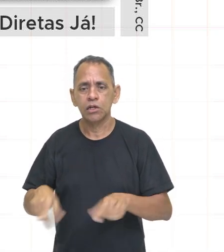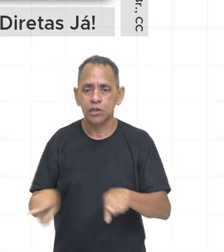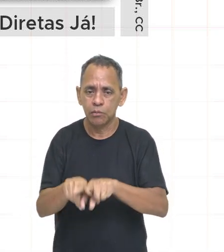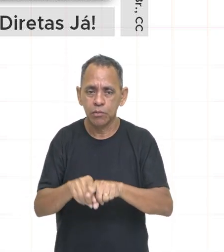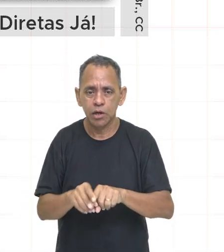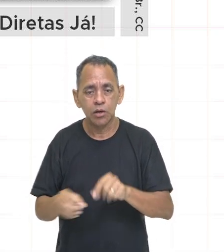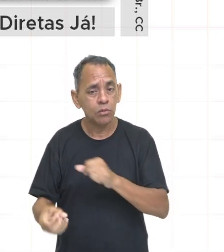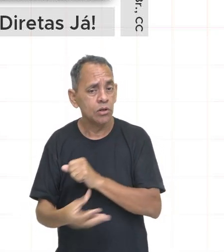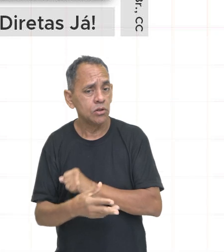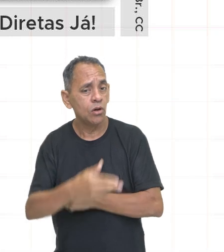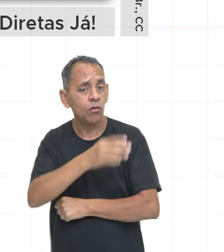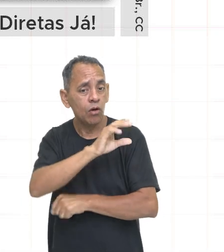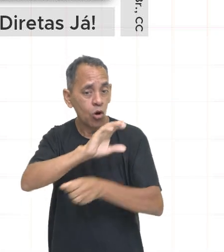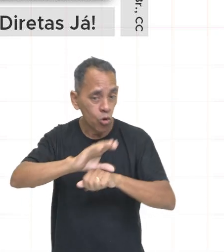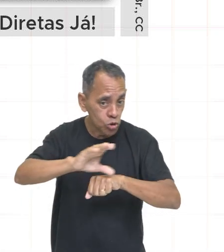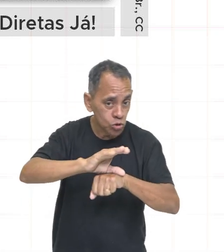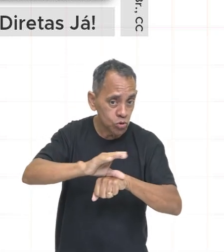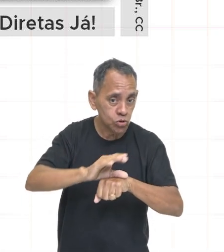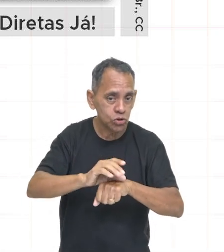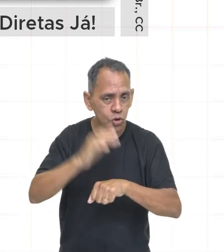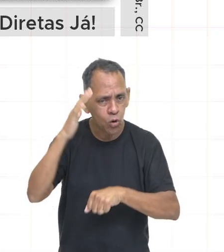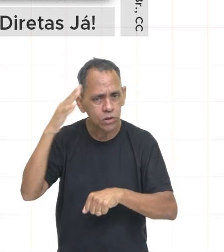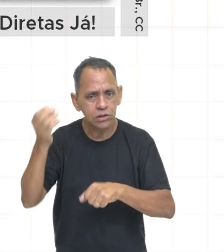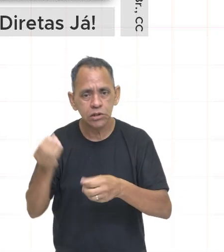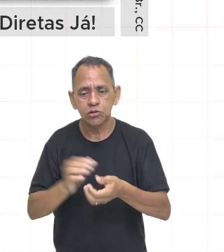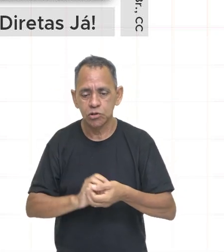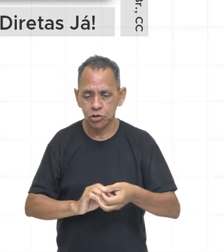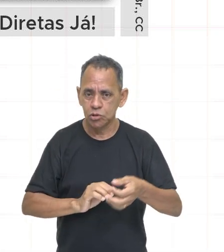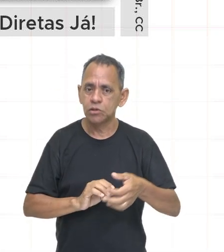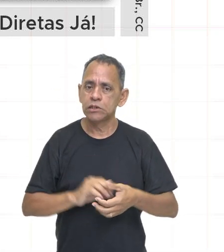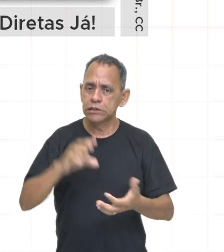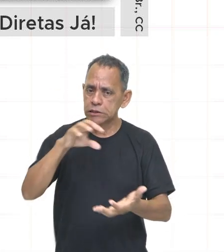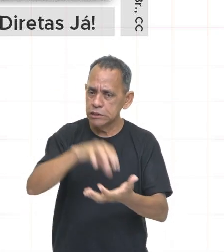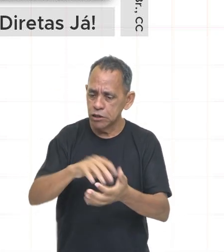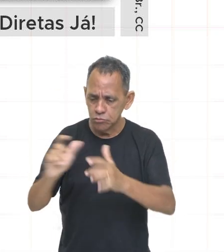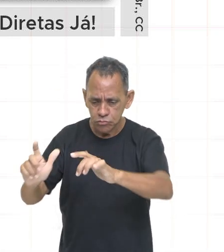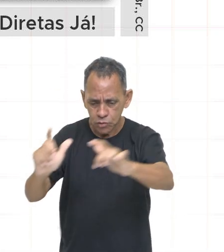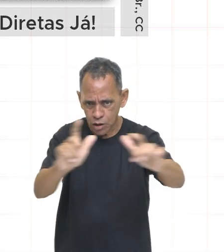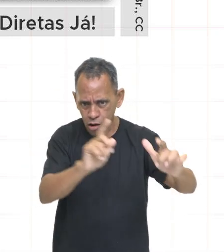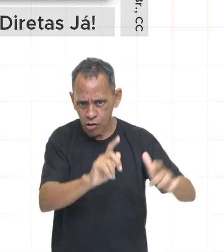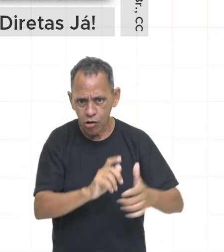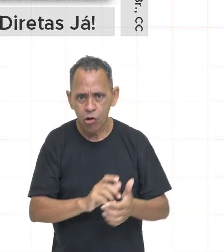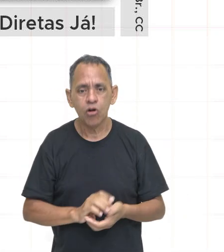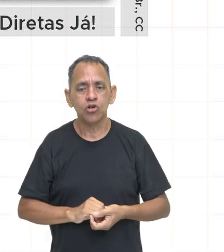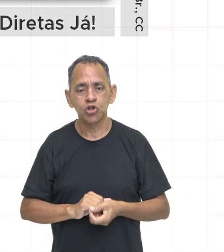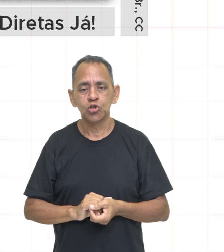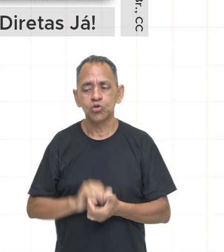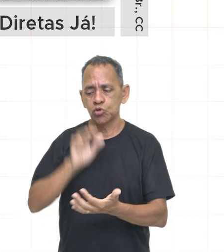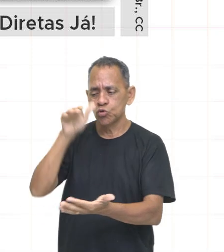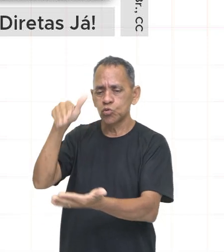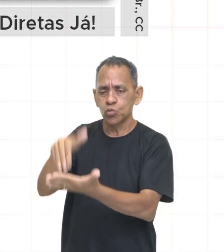grupos da oposição durante os anos finais da ditadura. Vamos adiante, vamos lá.